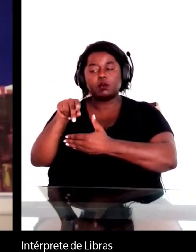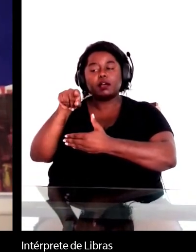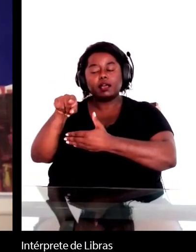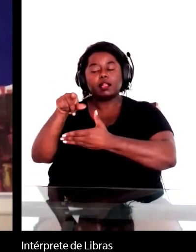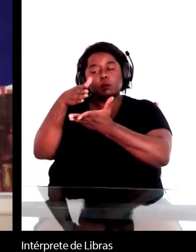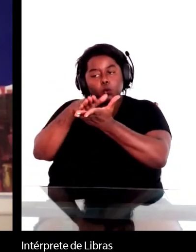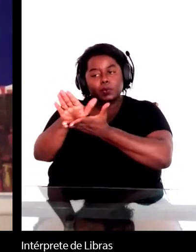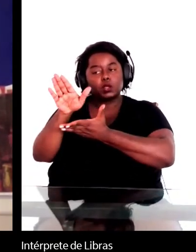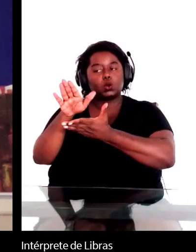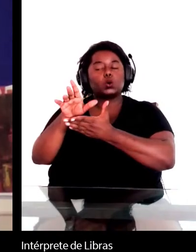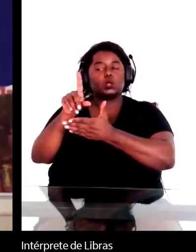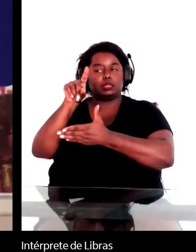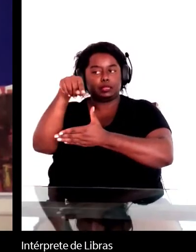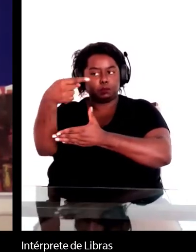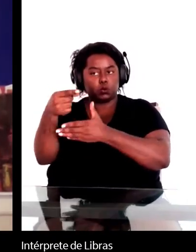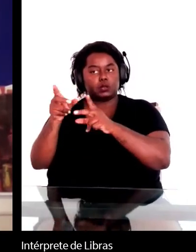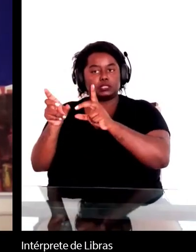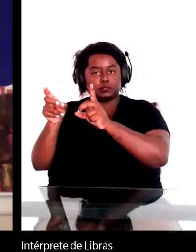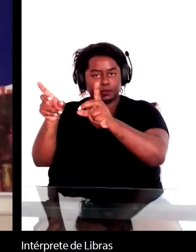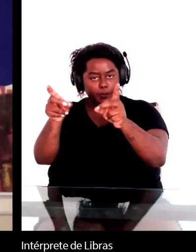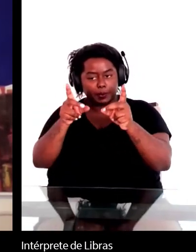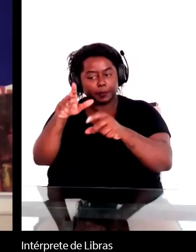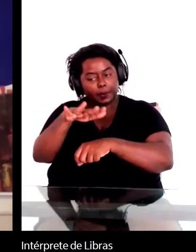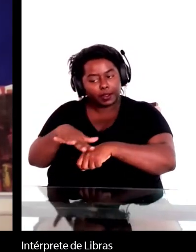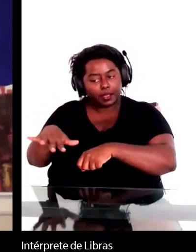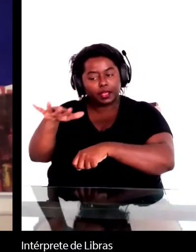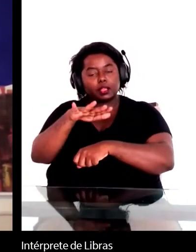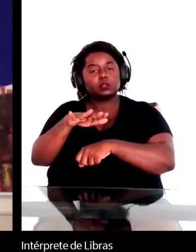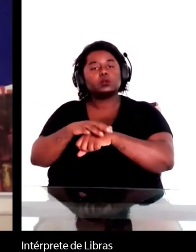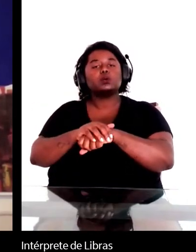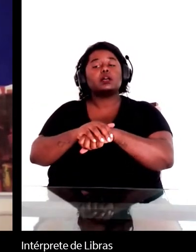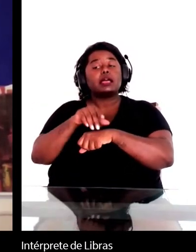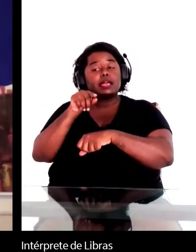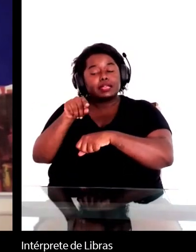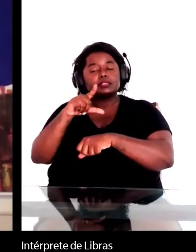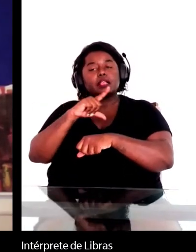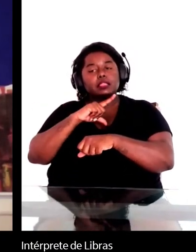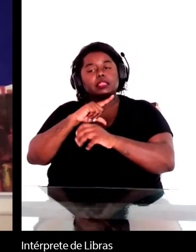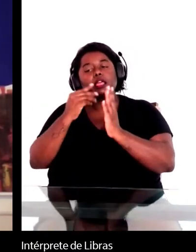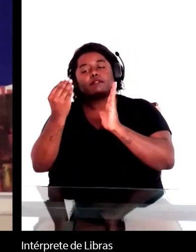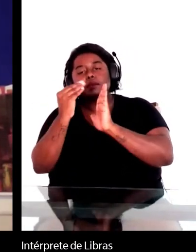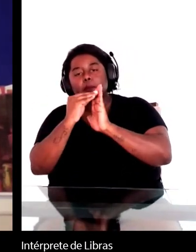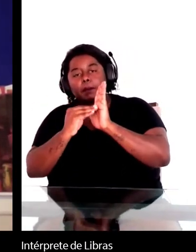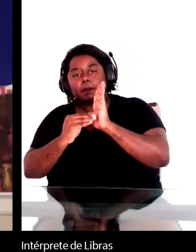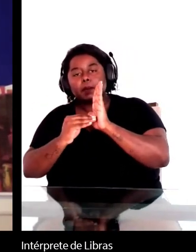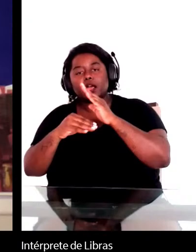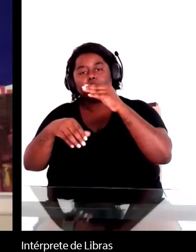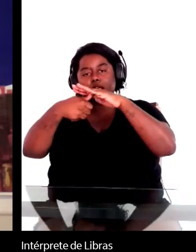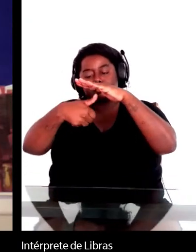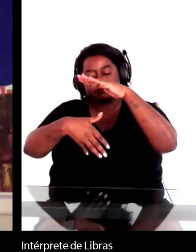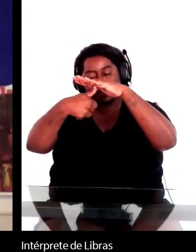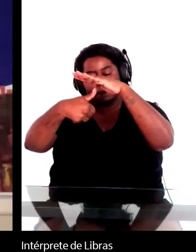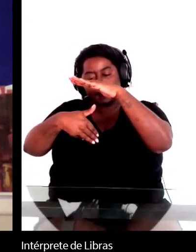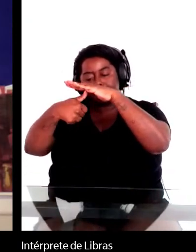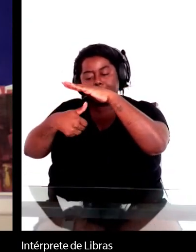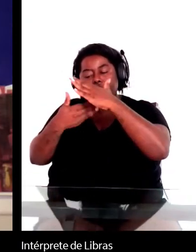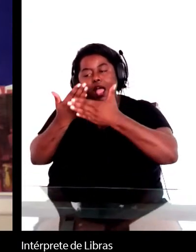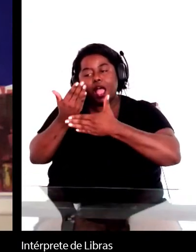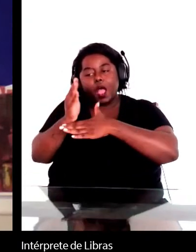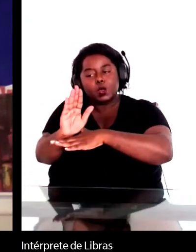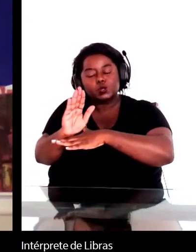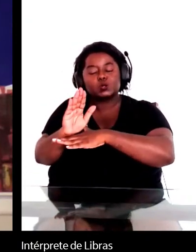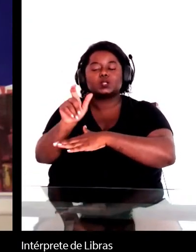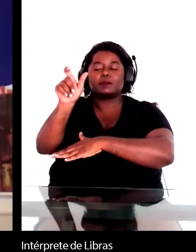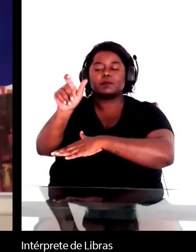com, realmente, notas substanciais para ajudar o leitor na compreensão do romance.